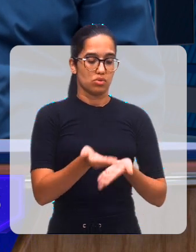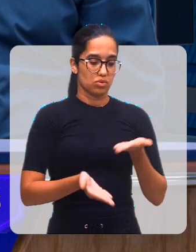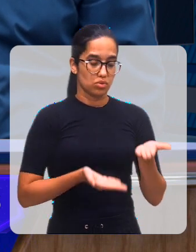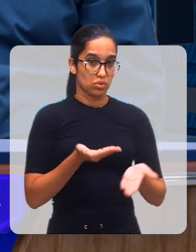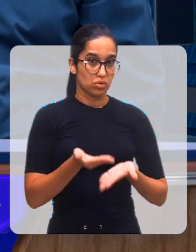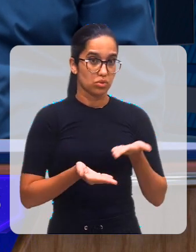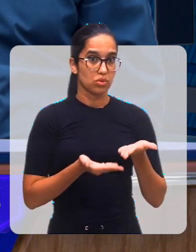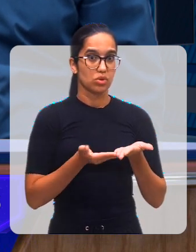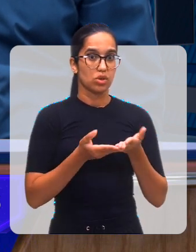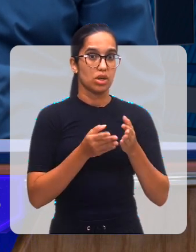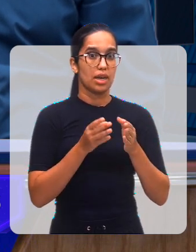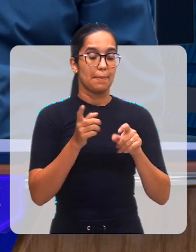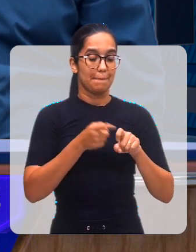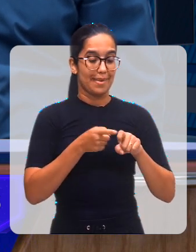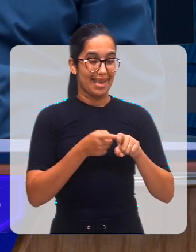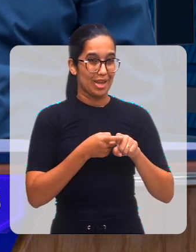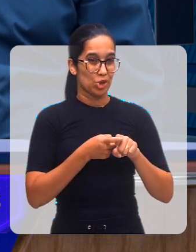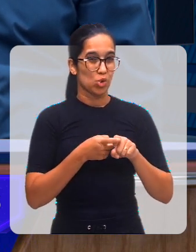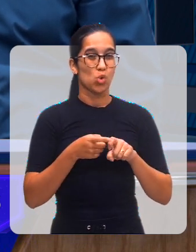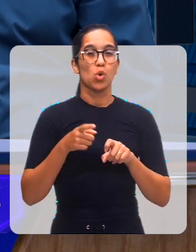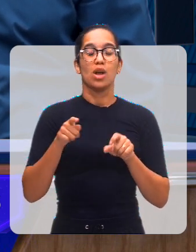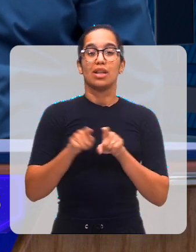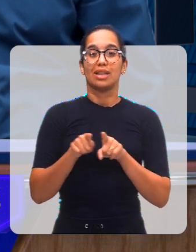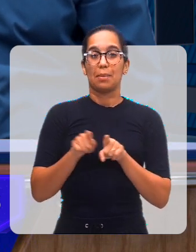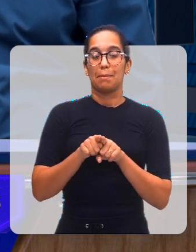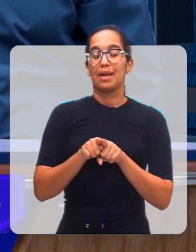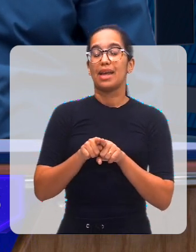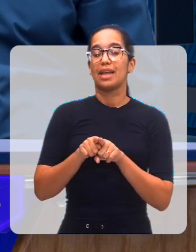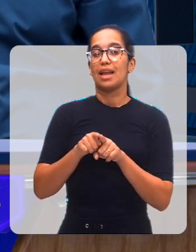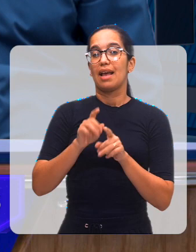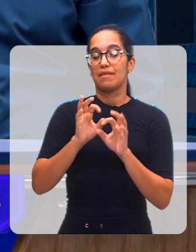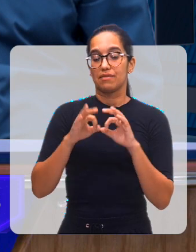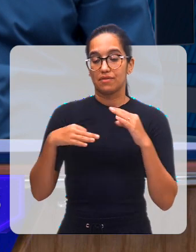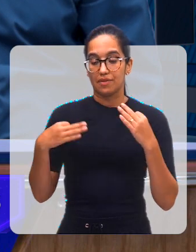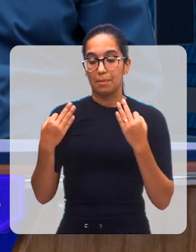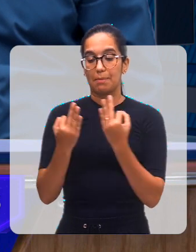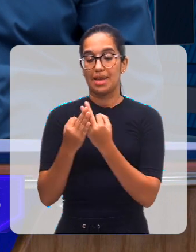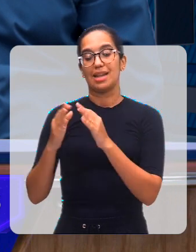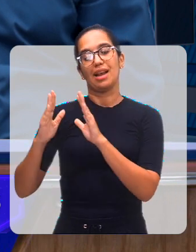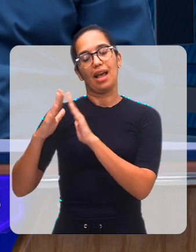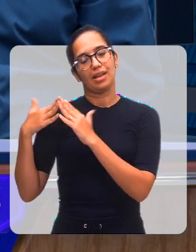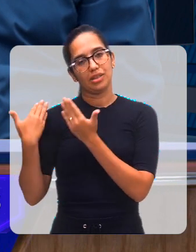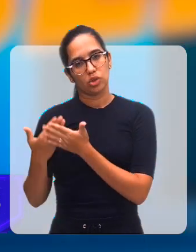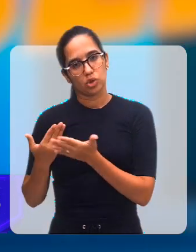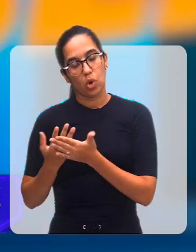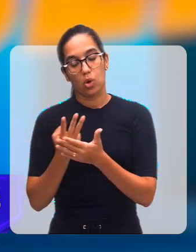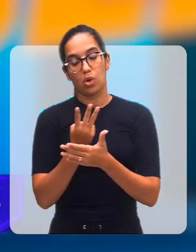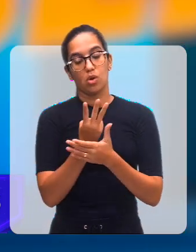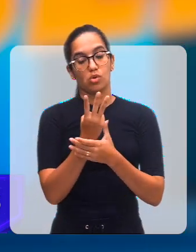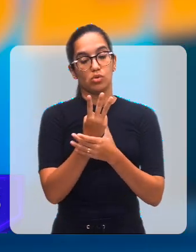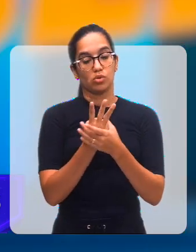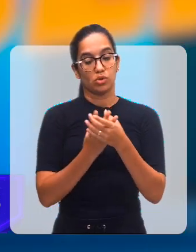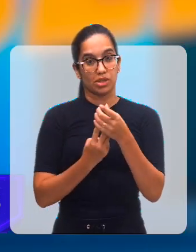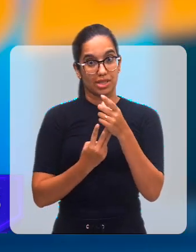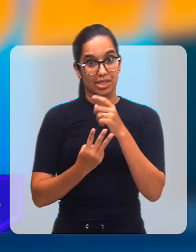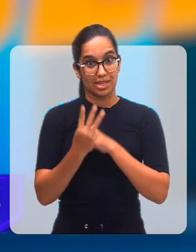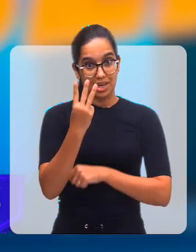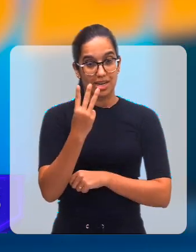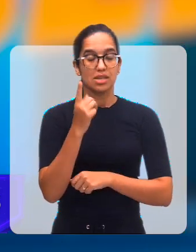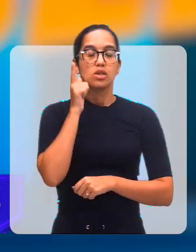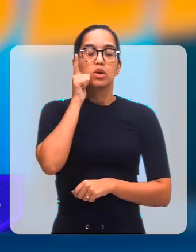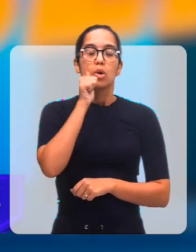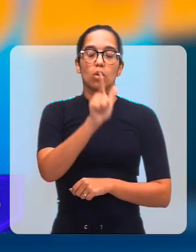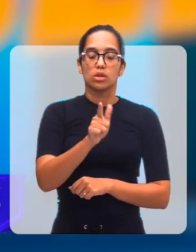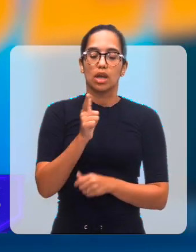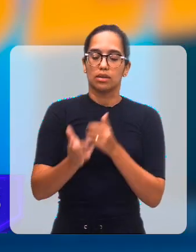terapêutico médico, a família e a escola, porque é essa tríade que vai dar conta desse desenvolvimento